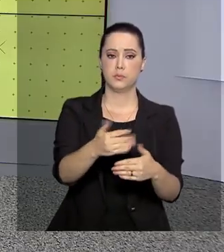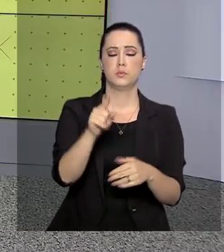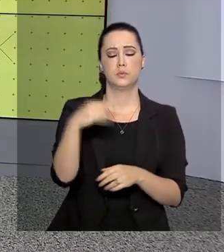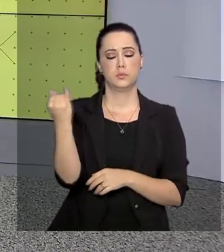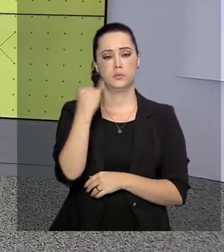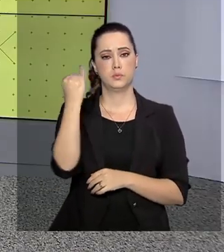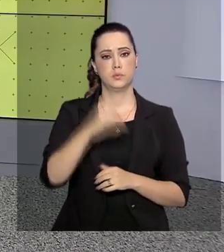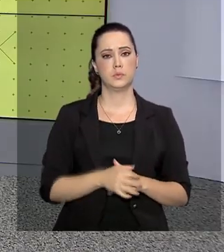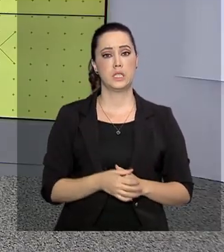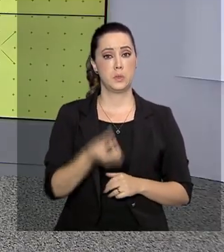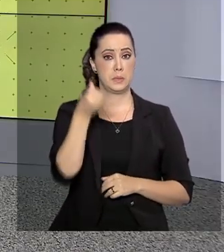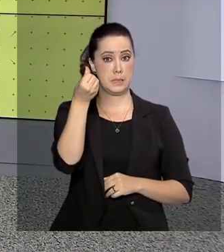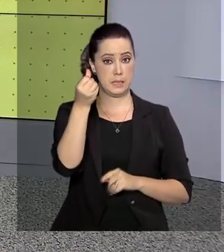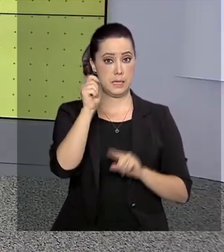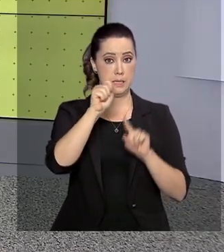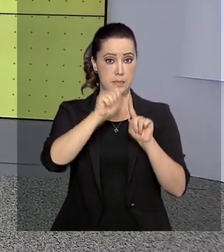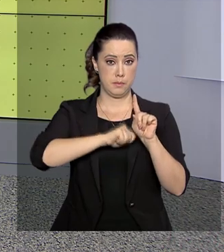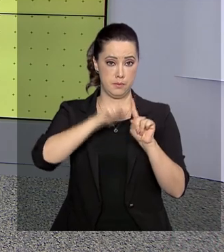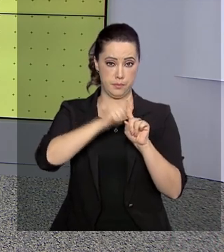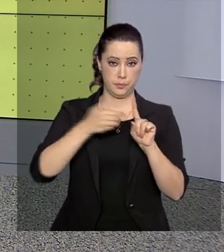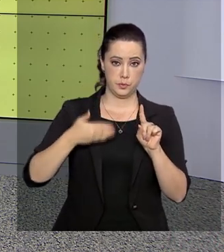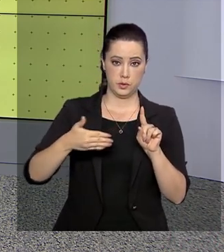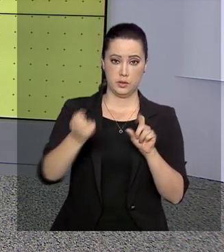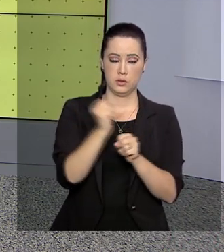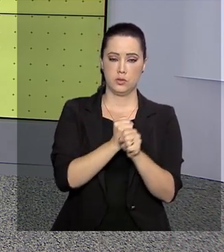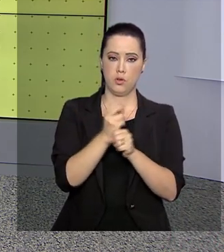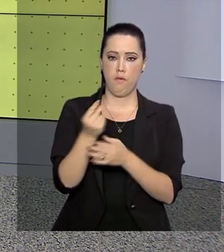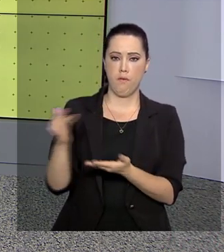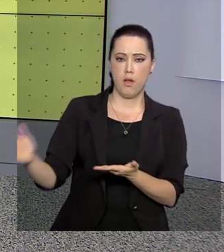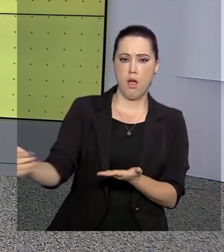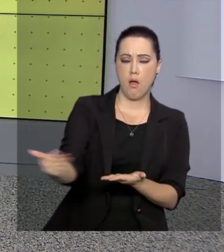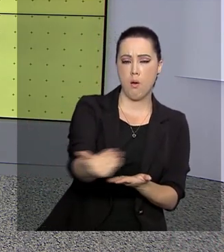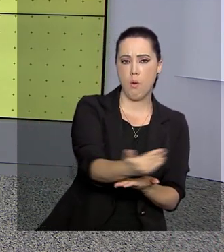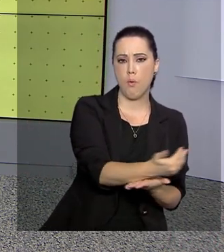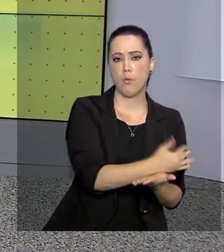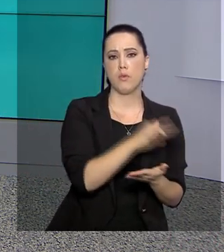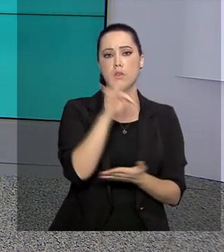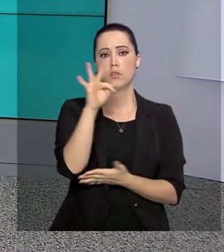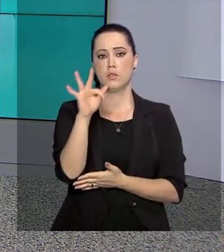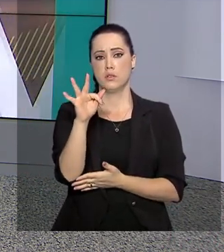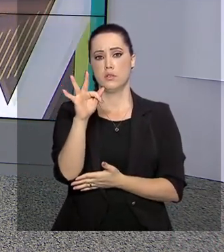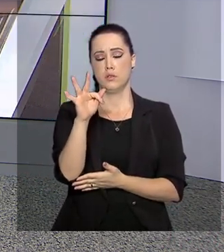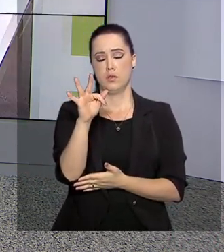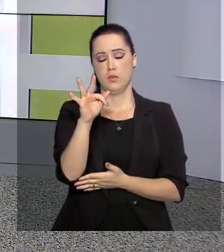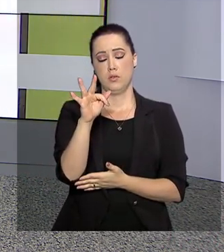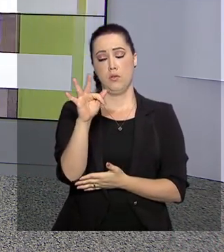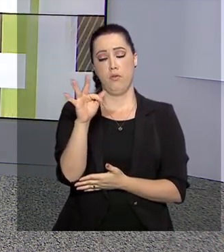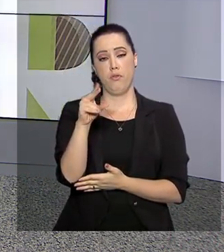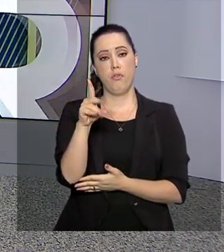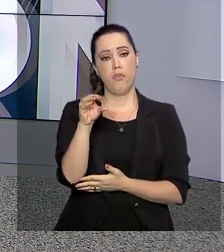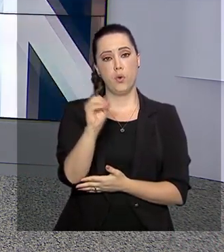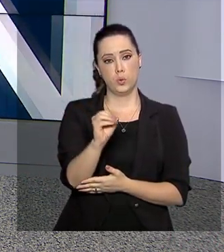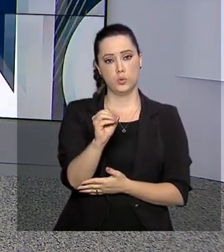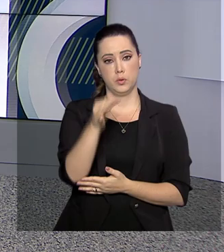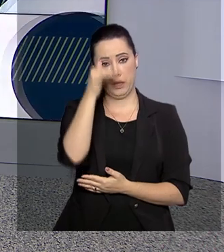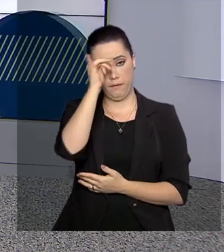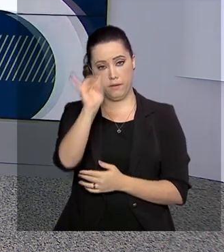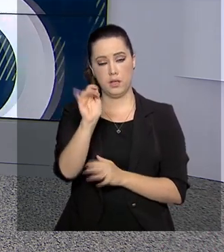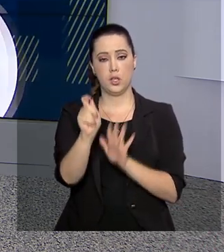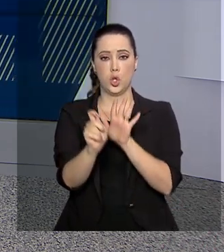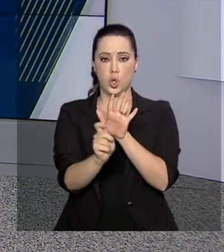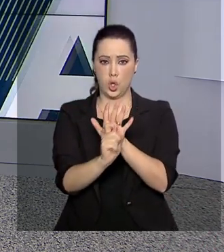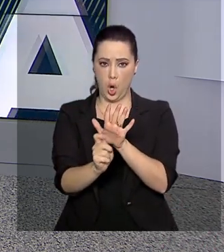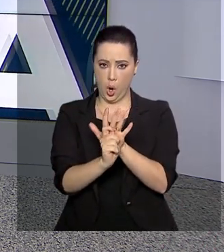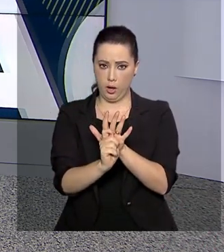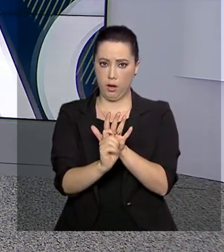Nos seis primeiros meses deste ano, o valor arrecadado pelo Fundo Nacional Antidrogas chegou a quase 40 milhões